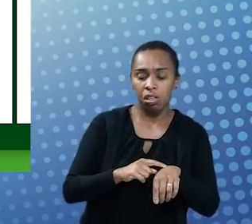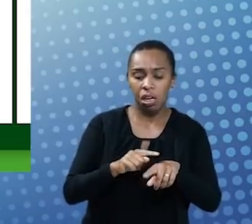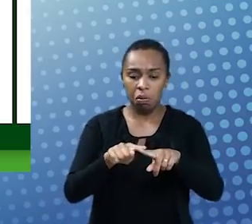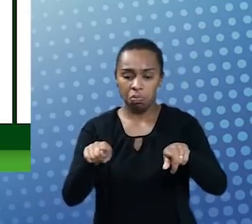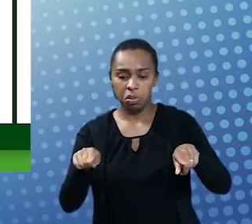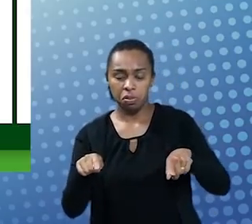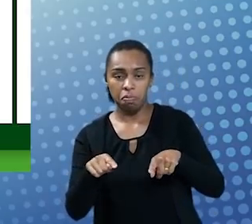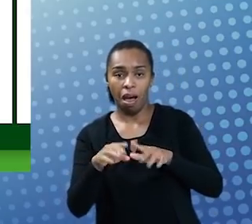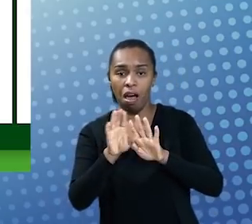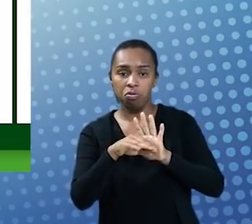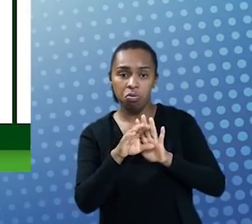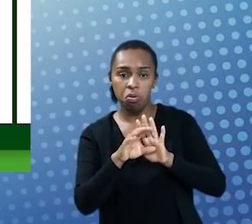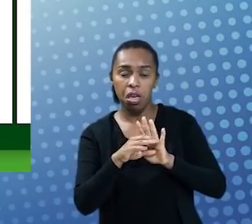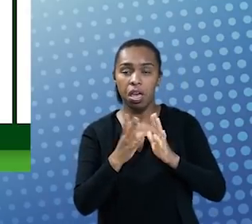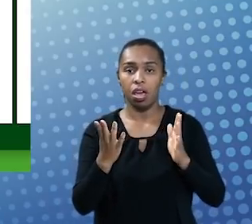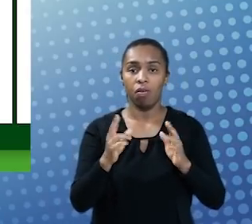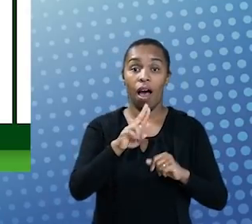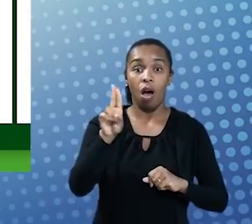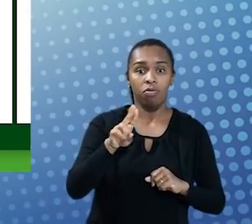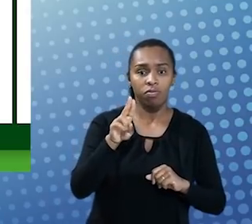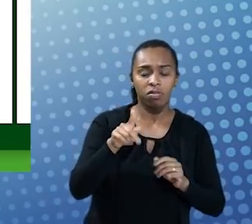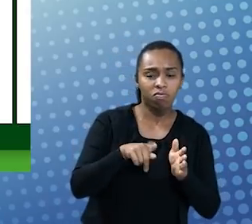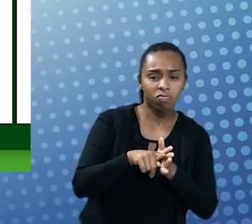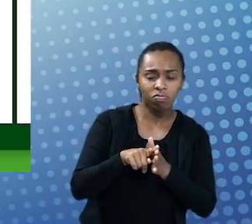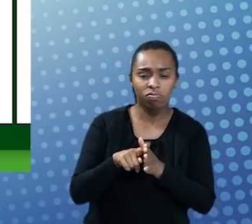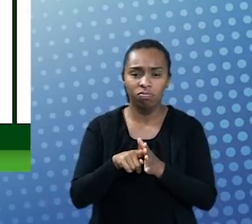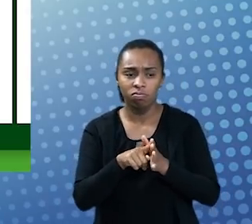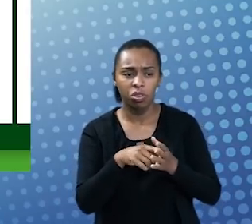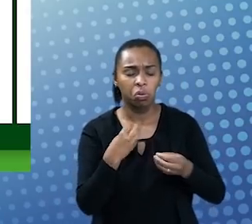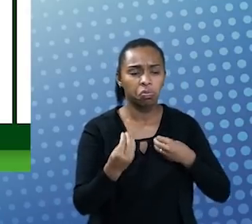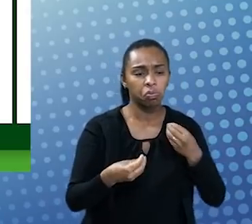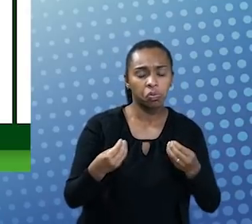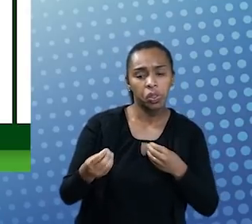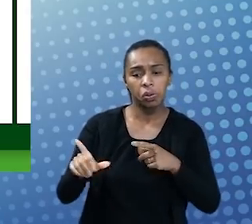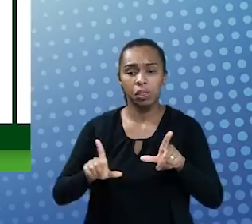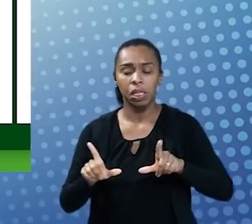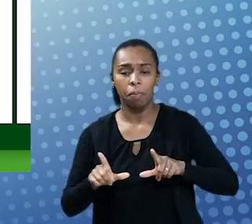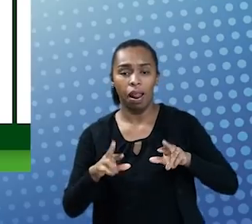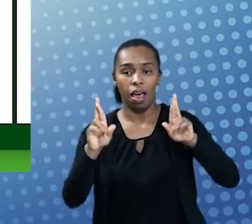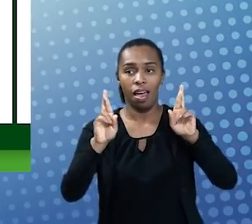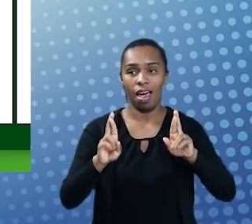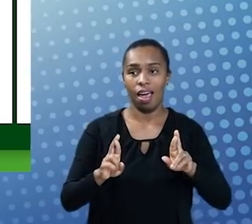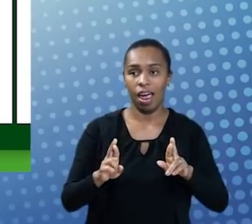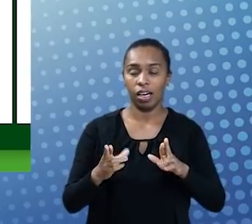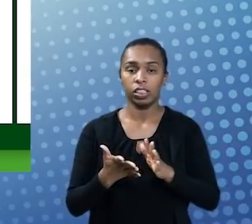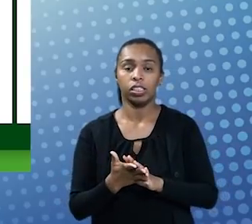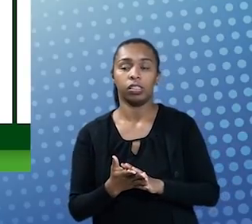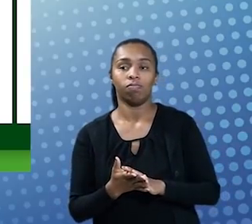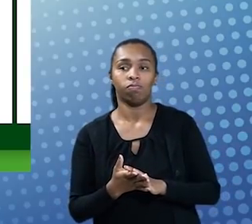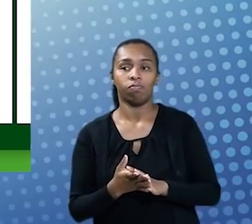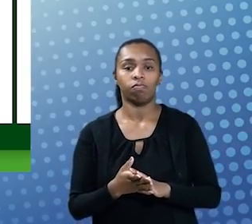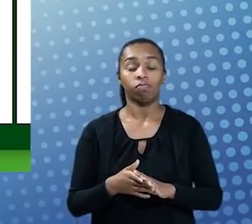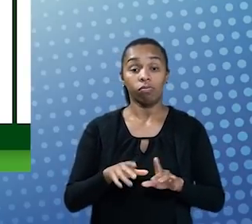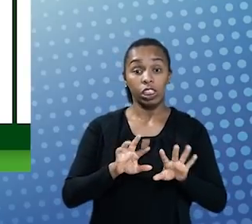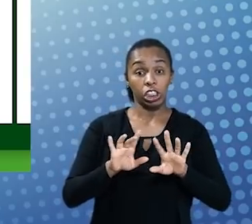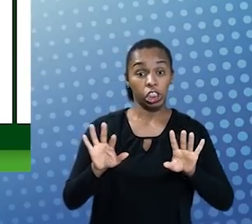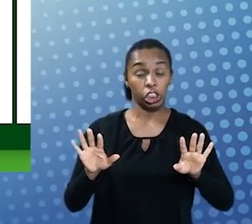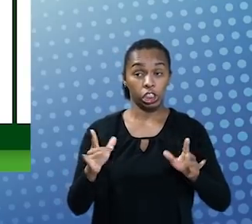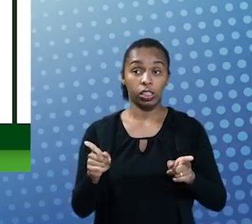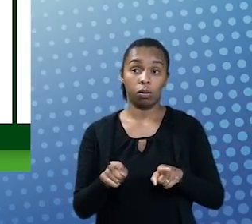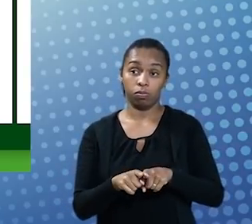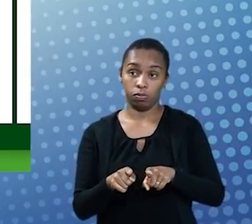currículo. As universidades começam a verificar possibilidades de trabalhar em rede, possibilidades de convergência entre o digital